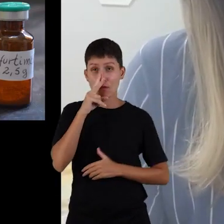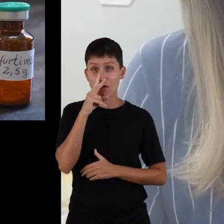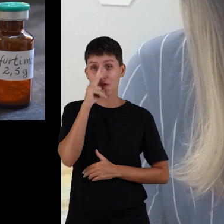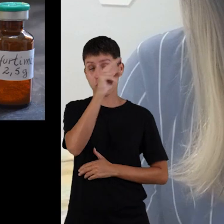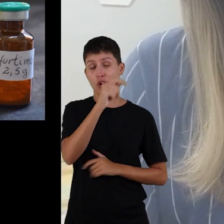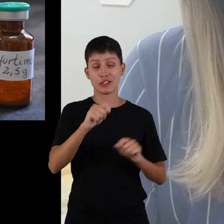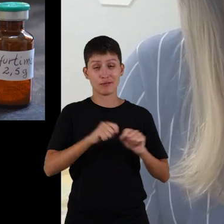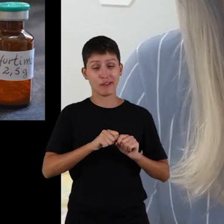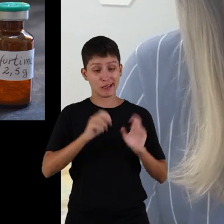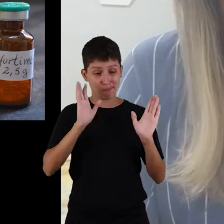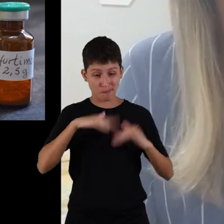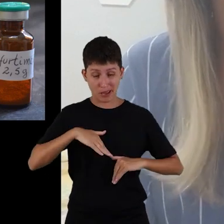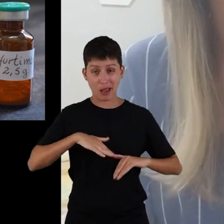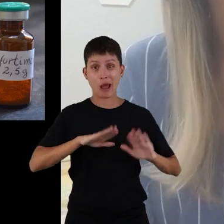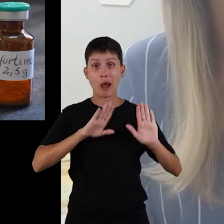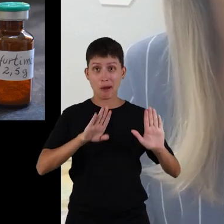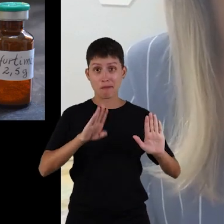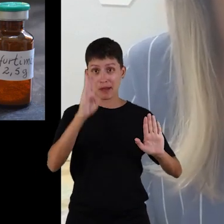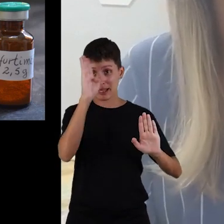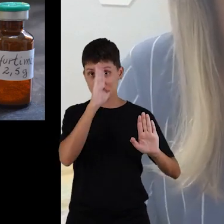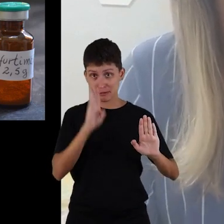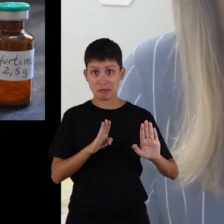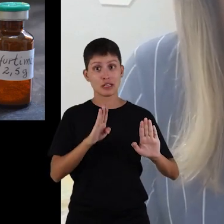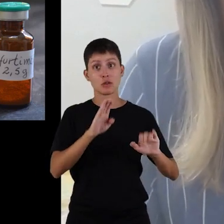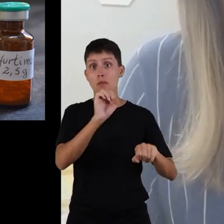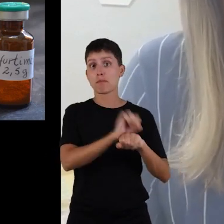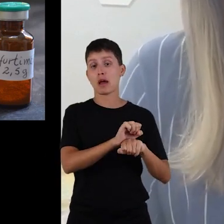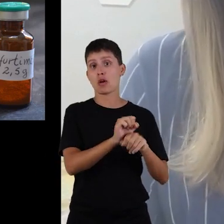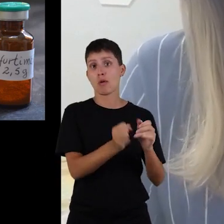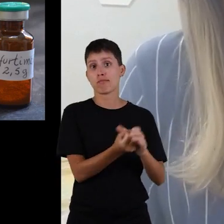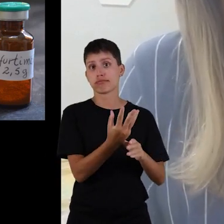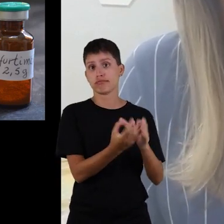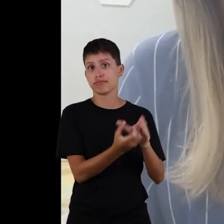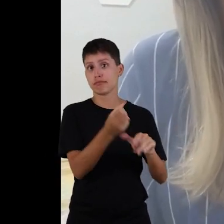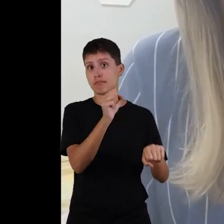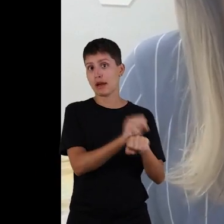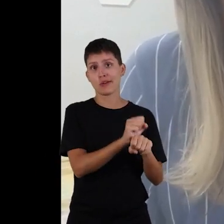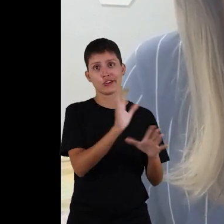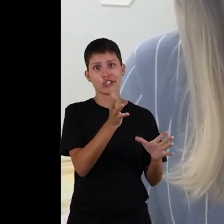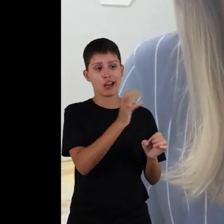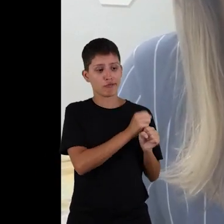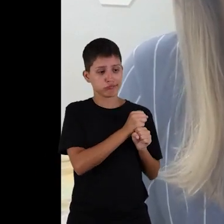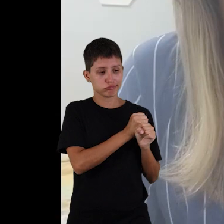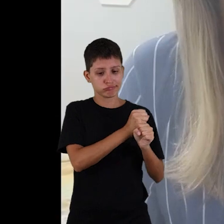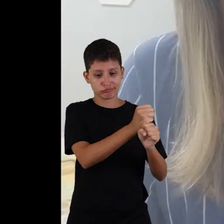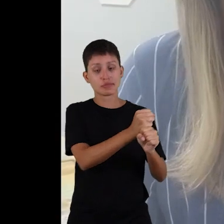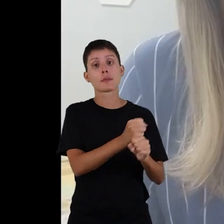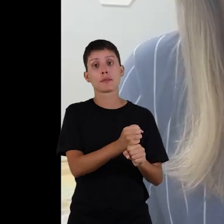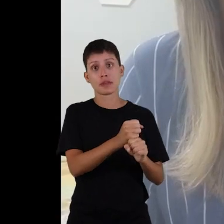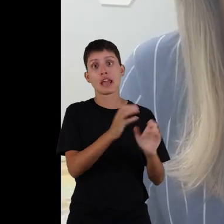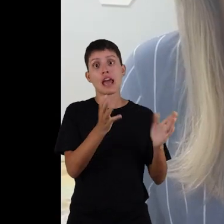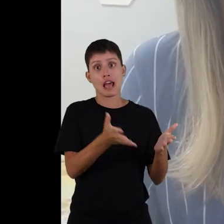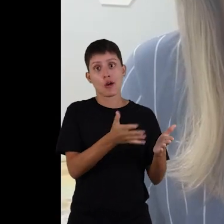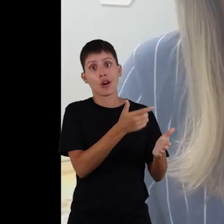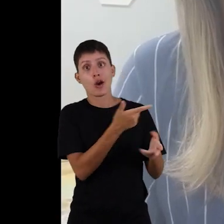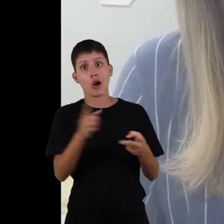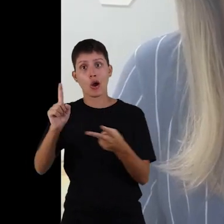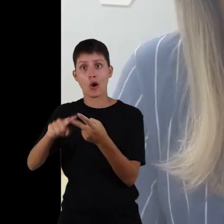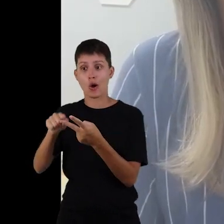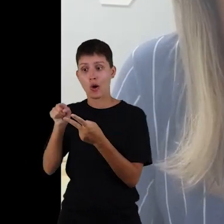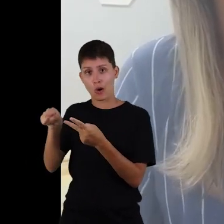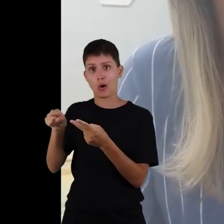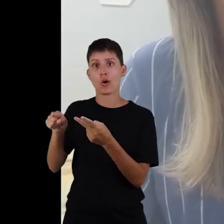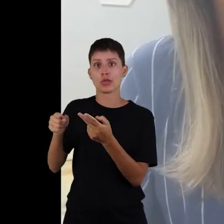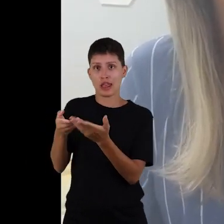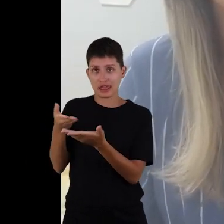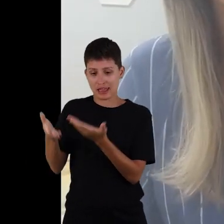colaterais. Porém, no Brasil, a sua produção já foi descontinuada há vários anos. Temos atualmente, como a droga de escolha para